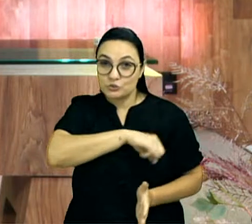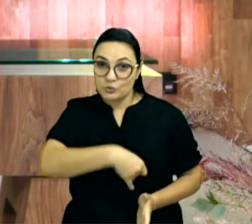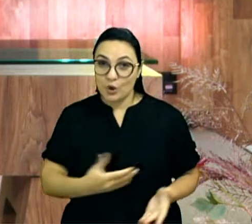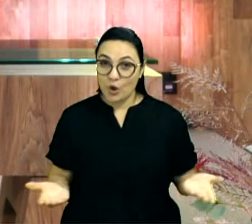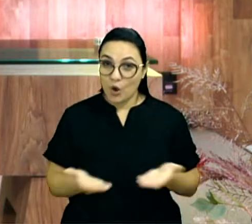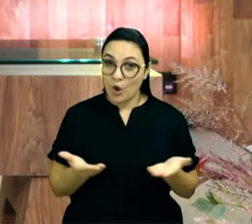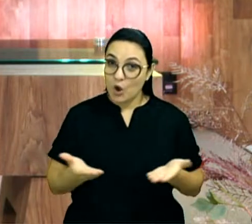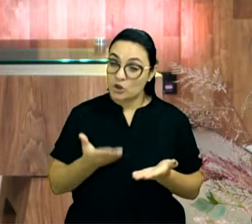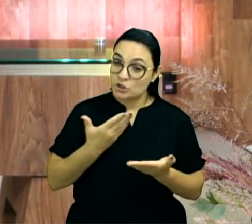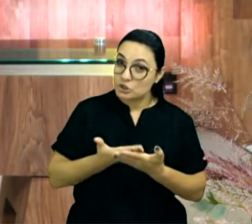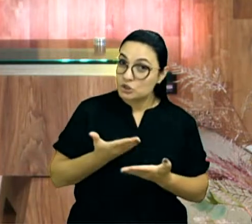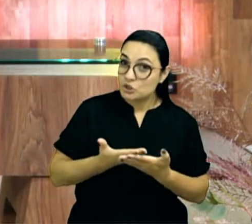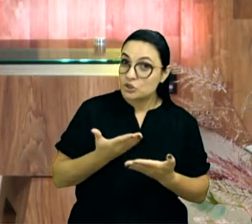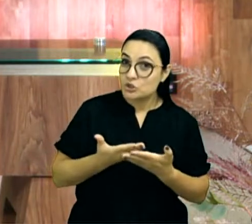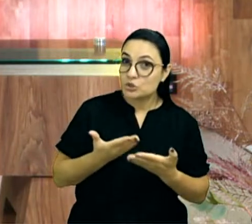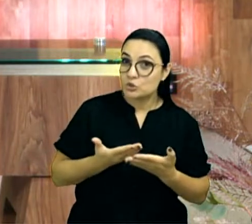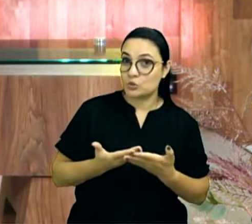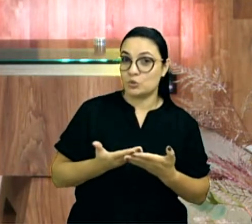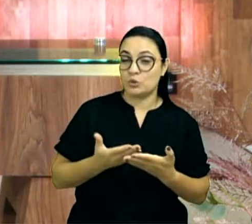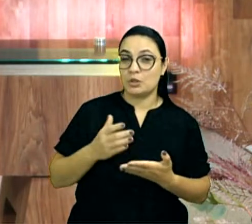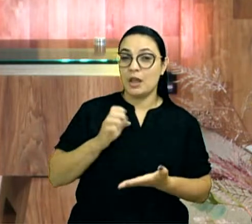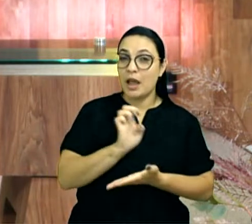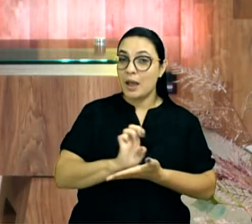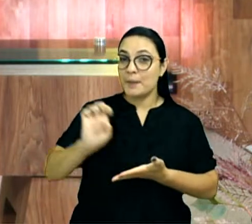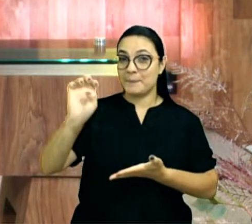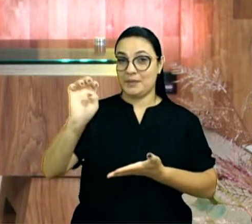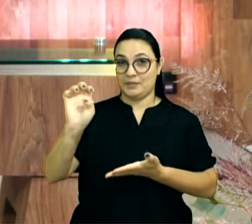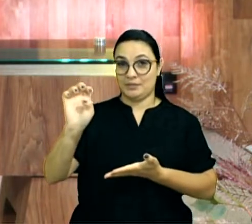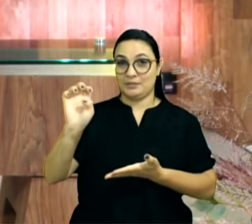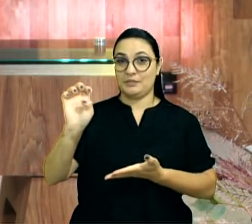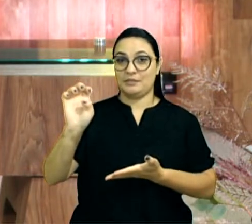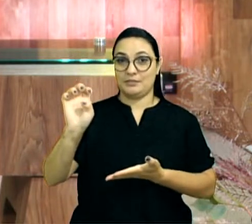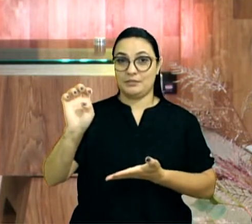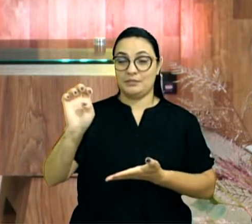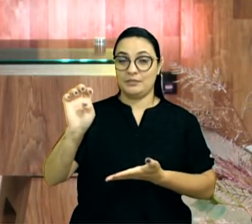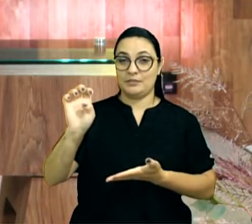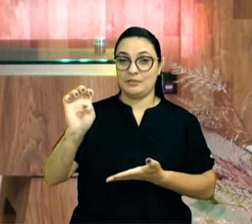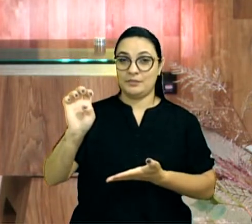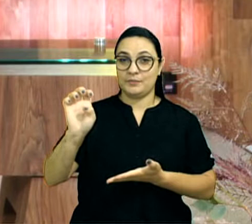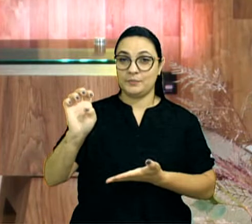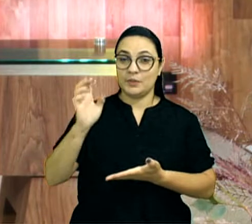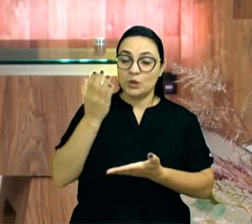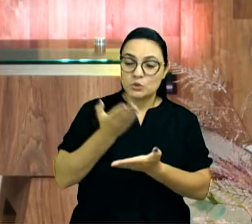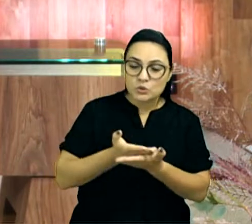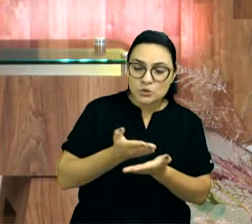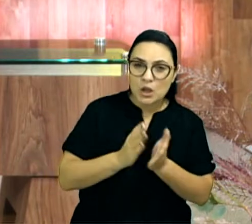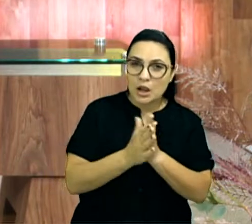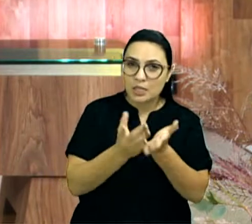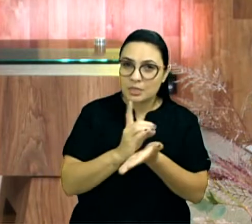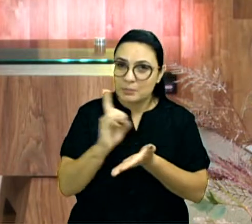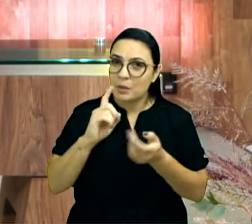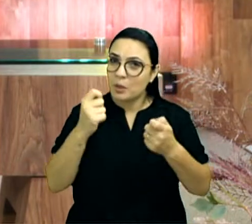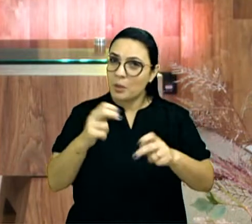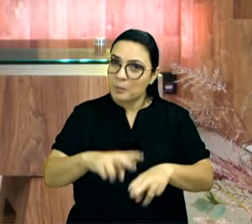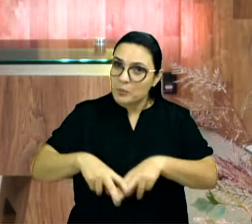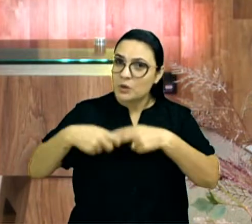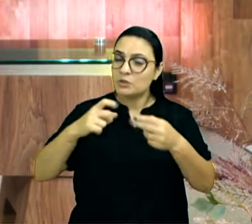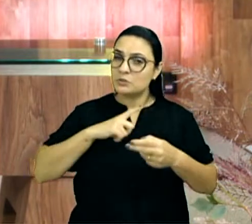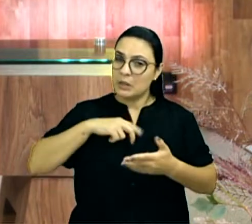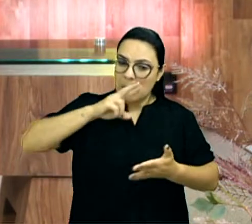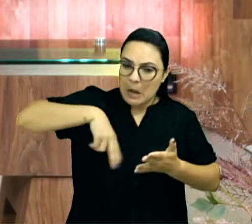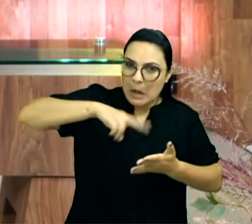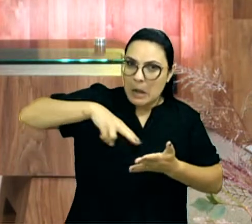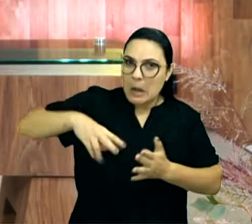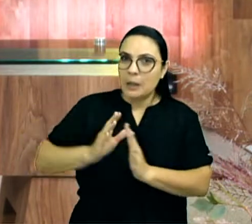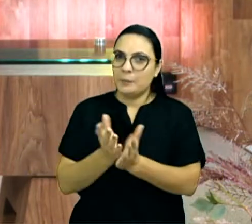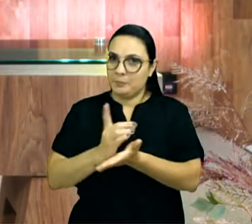Para os mais tradicionais, EBD. Escola Bíblica Dominical. Então, vamos ler a Bíblia. João 13,